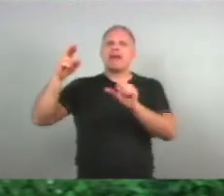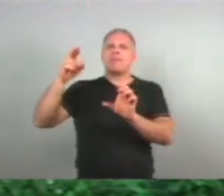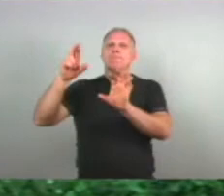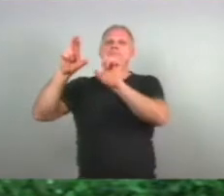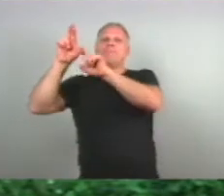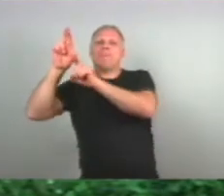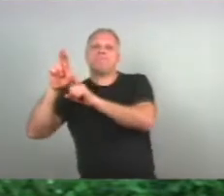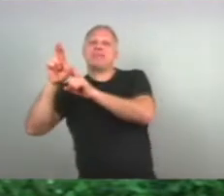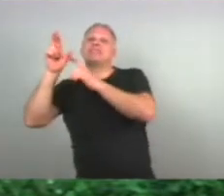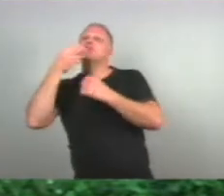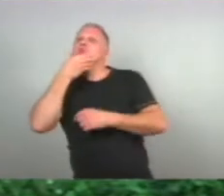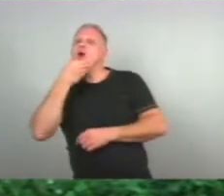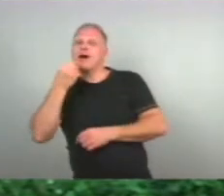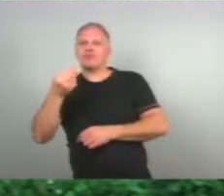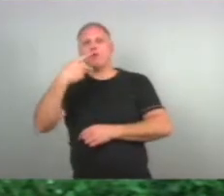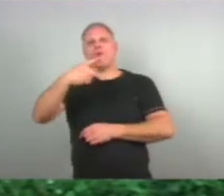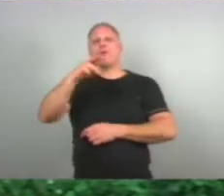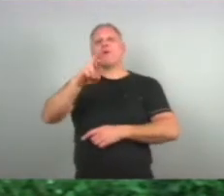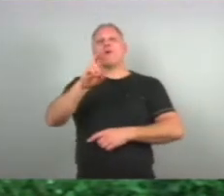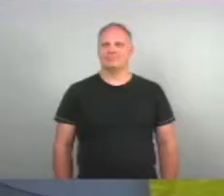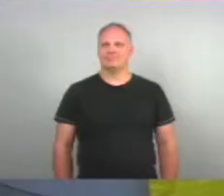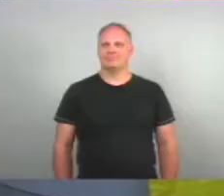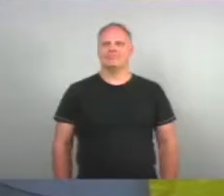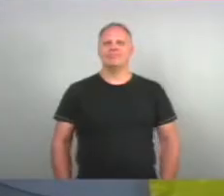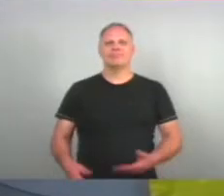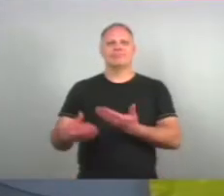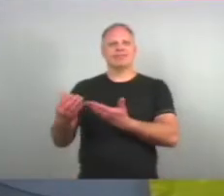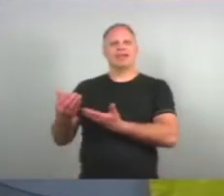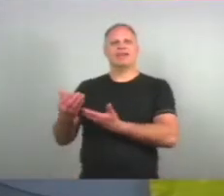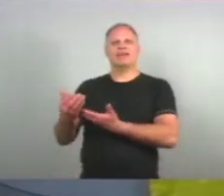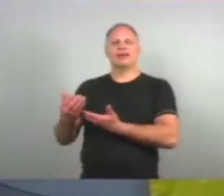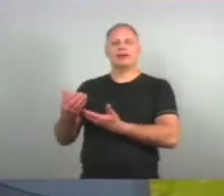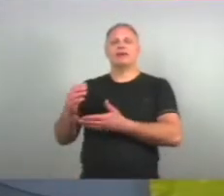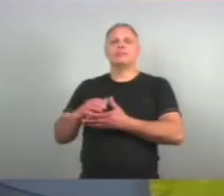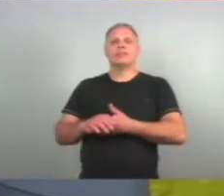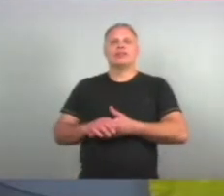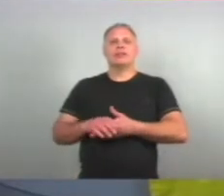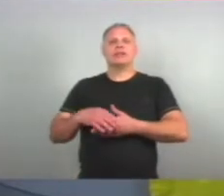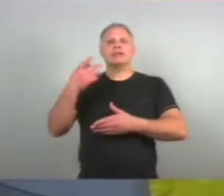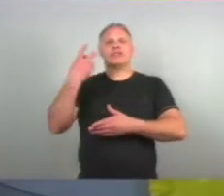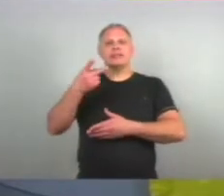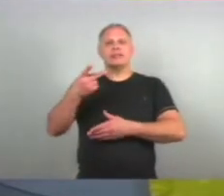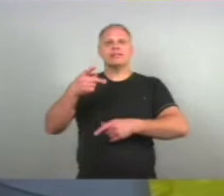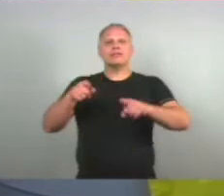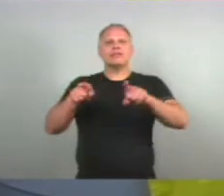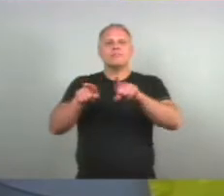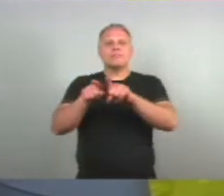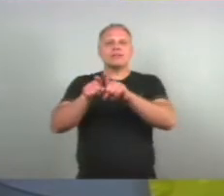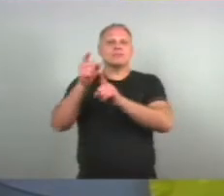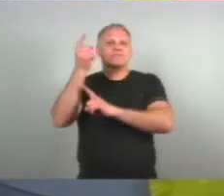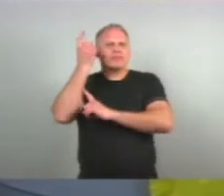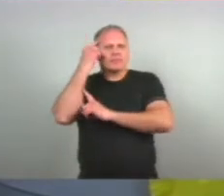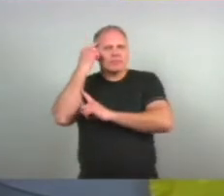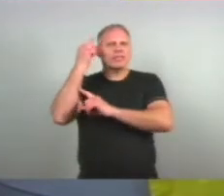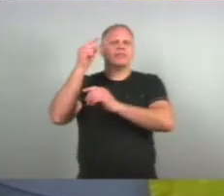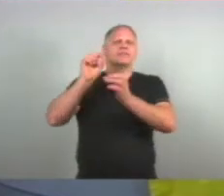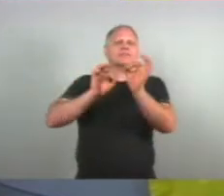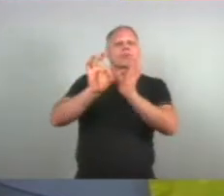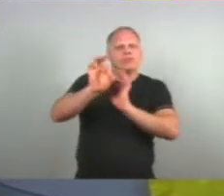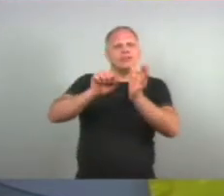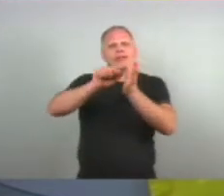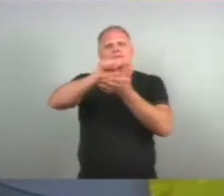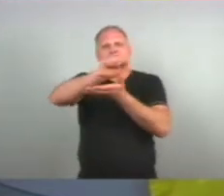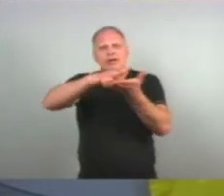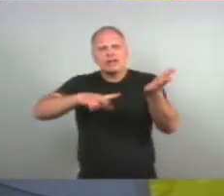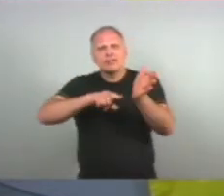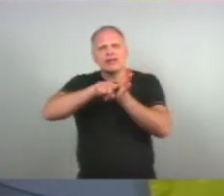homem Propriedade Propriedade Né? Durante essa questão Dessa reflexão A respeito dessas letras